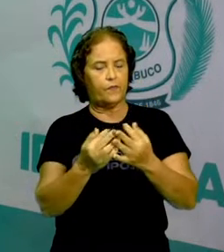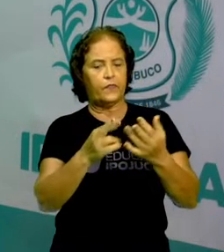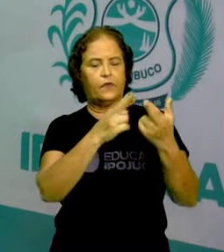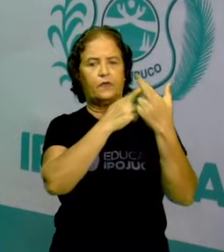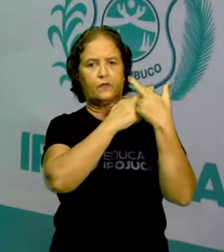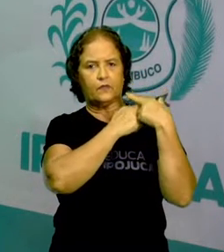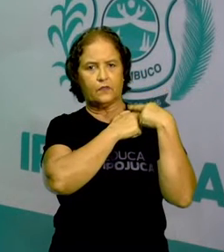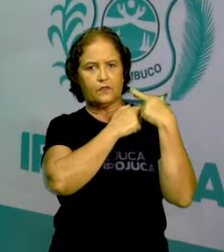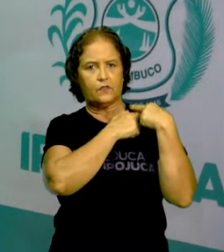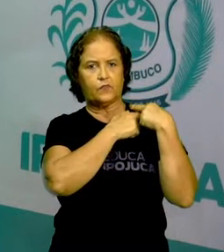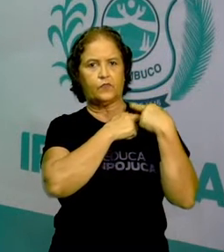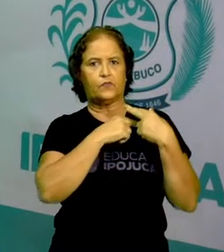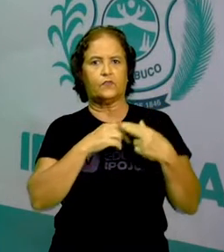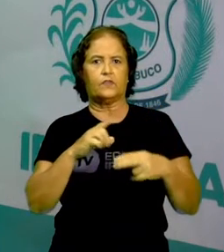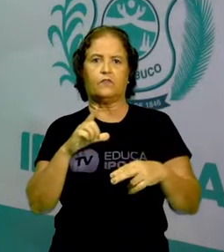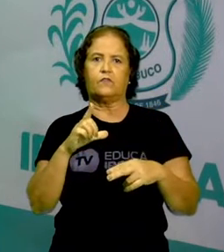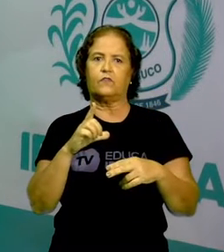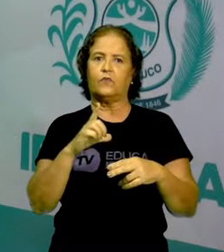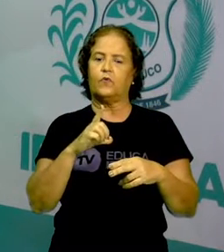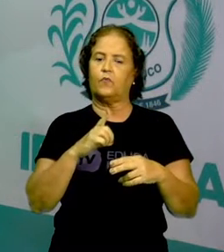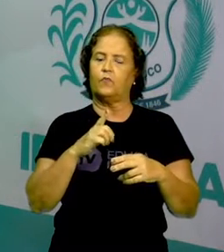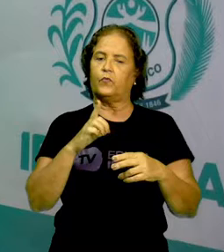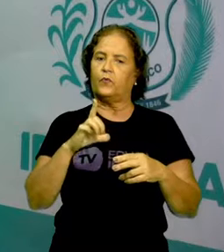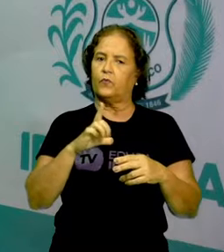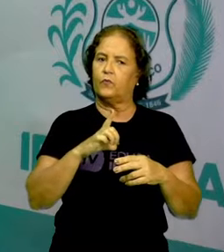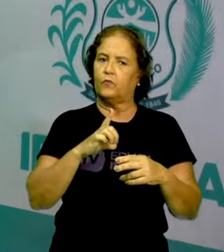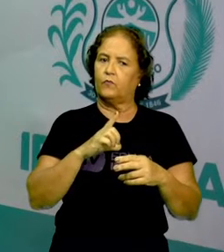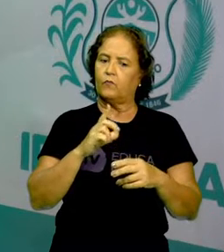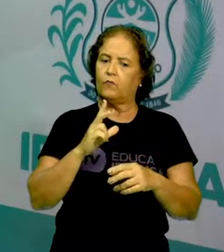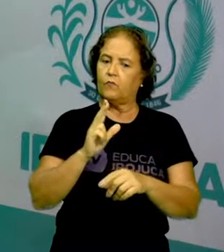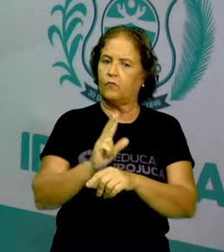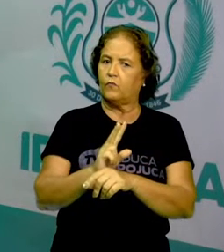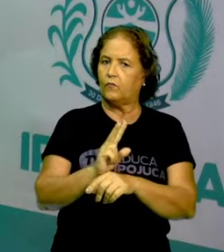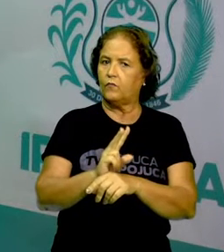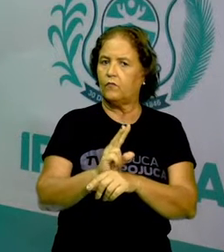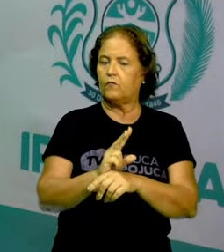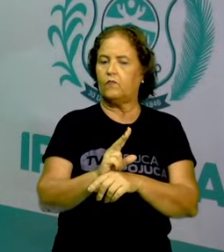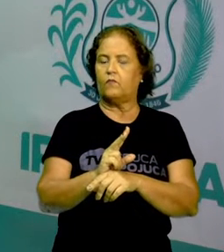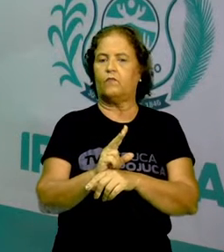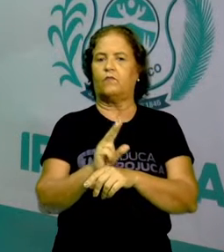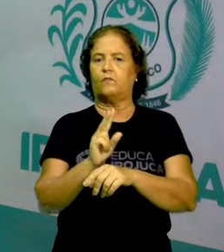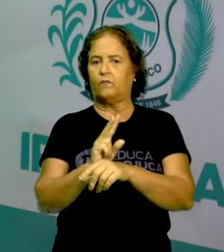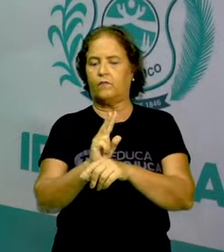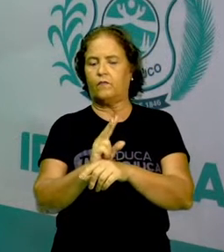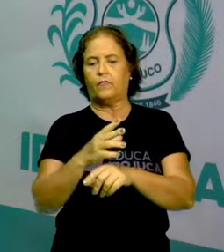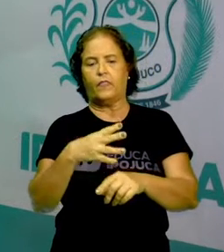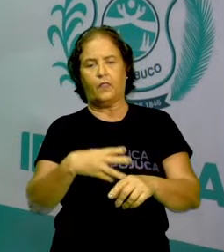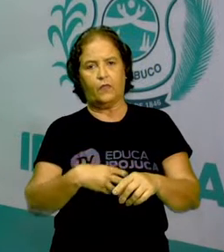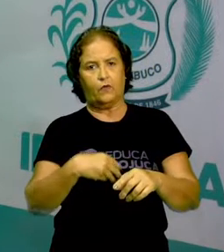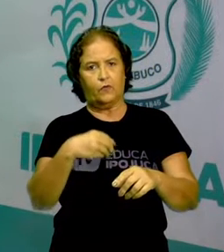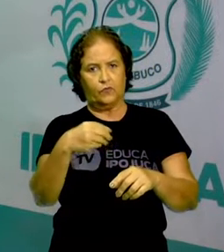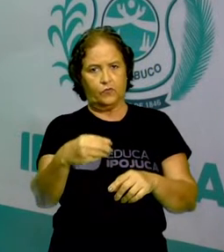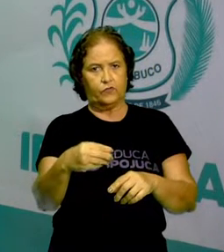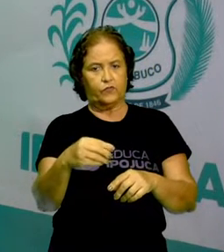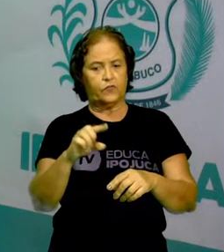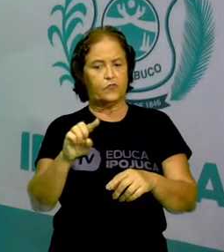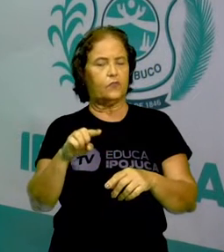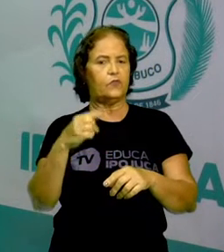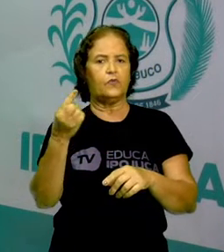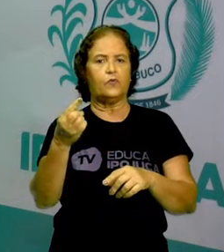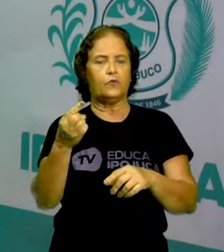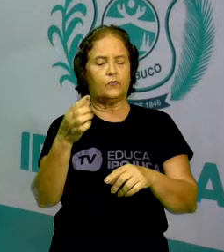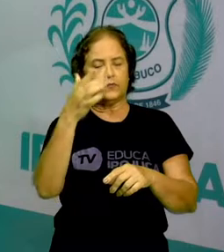certo? Por garantir abrigo, proteção para os seus filhos, para os demais componentes